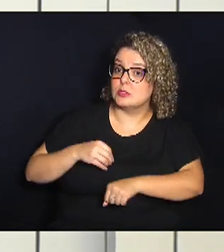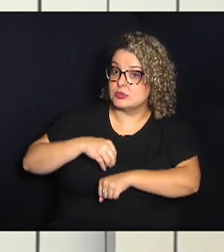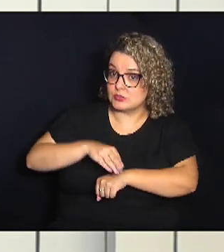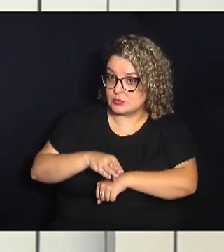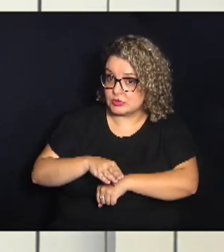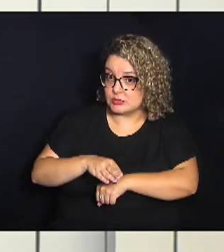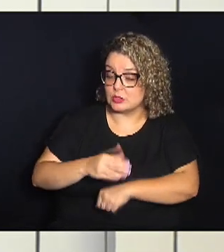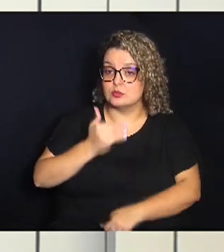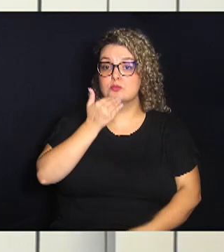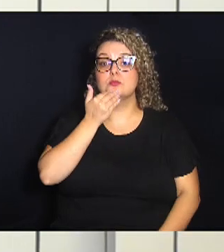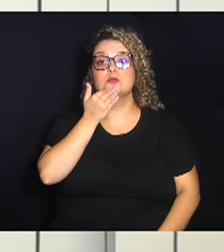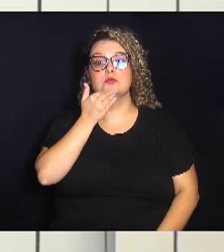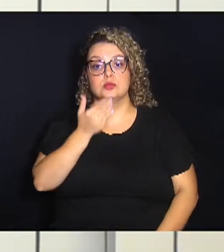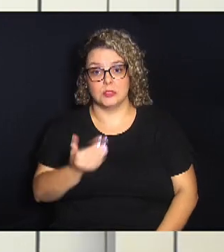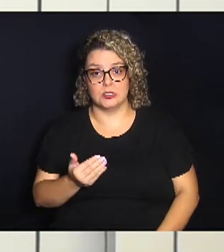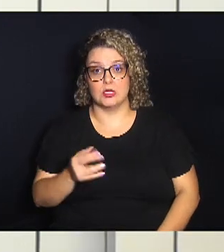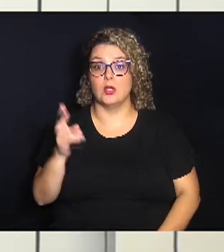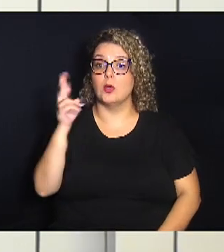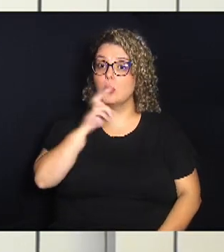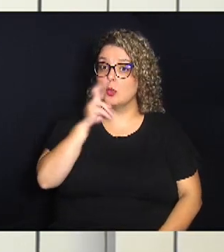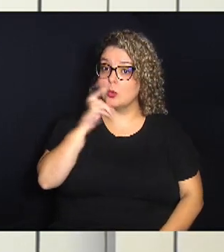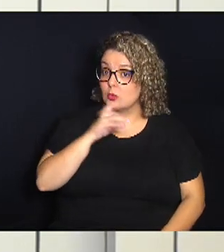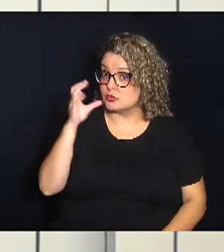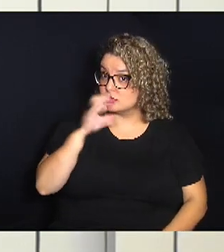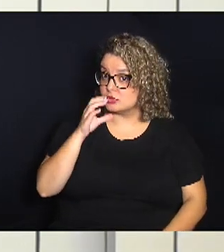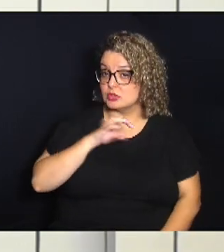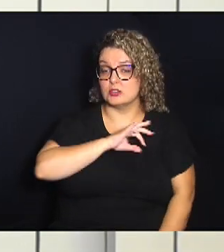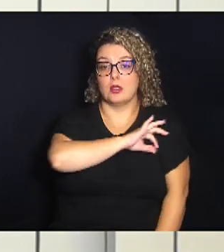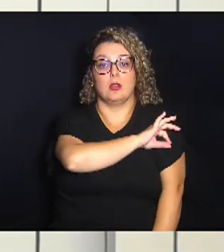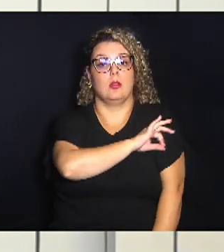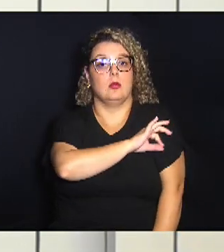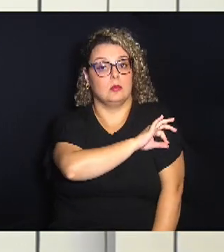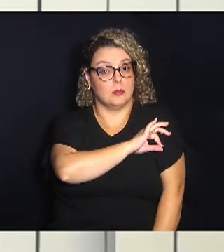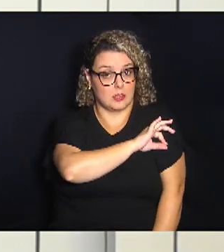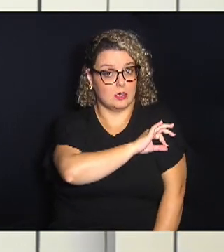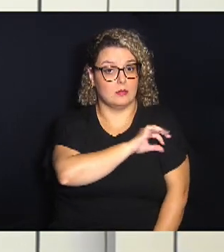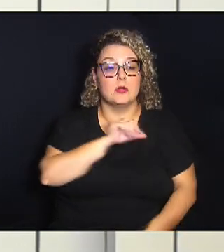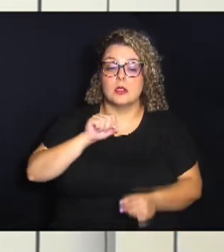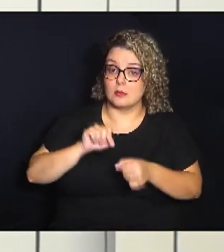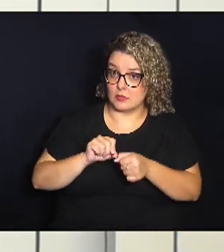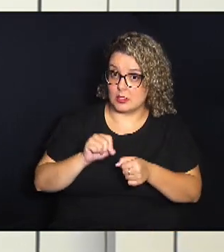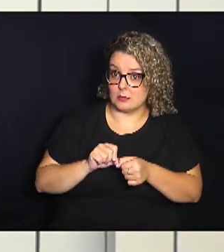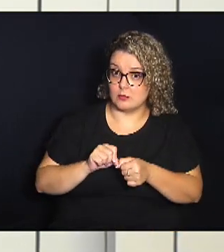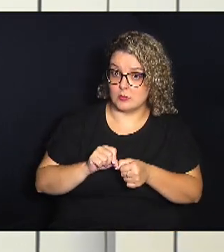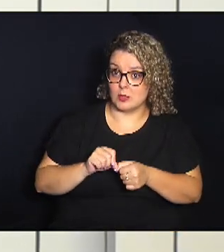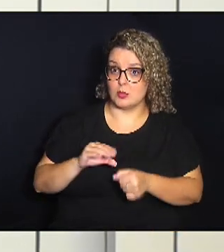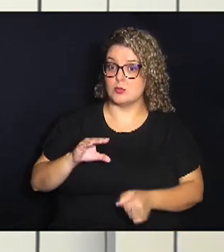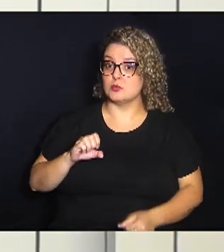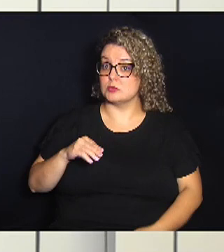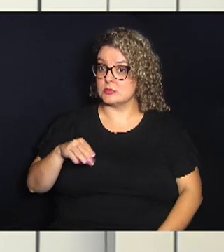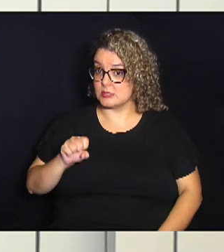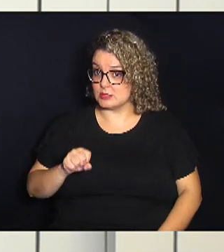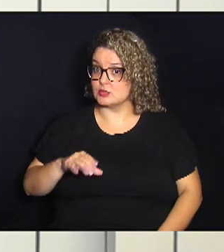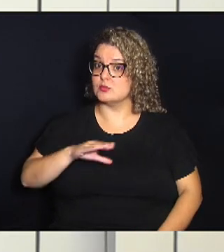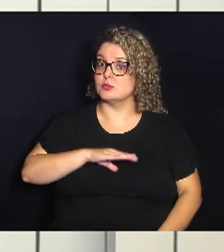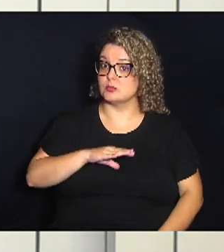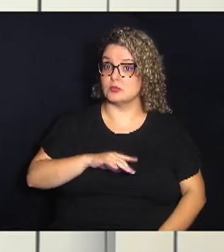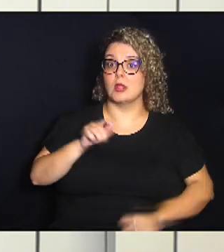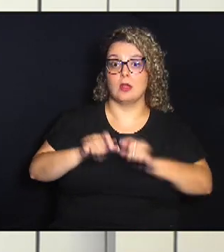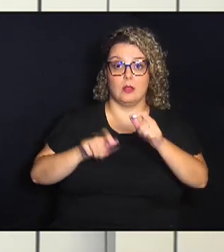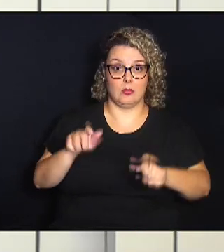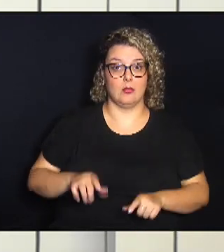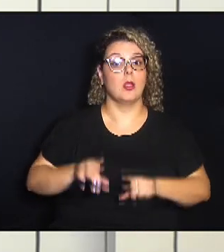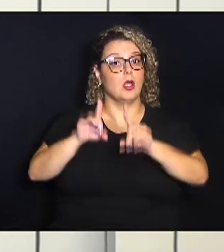solicitando urgência à Prefeitura para que seja realizado um censo municipal das pessoas